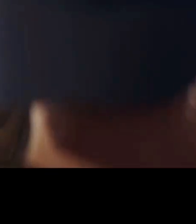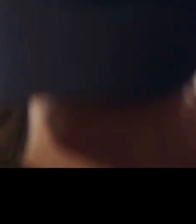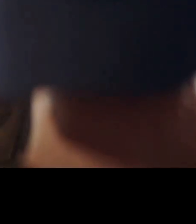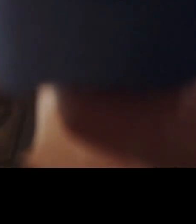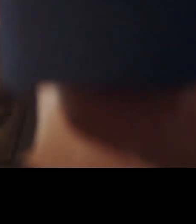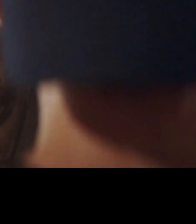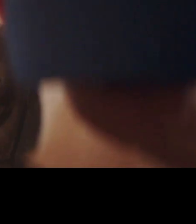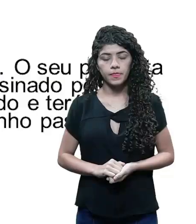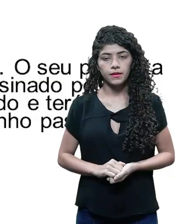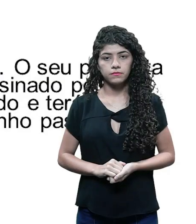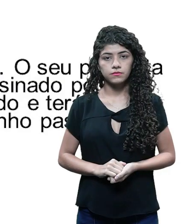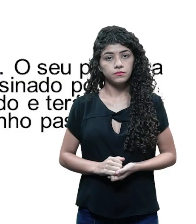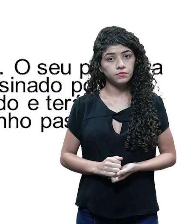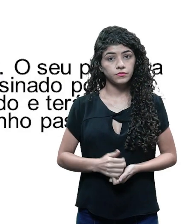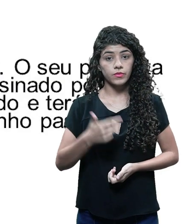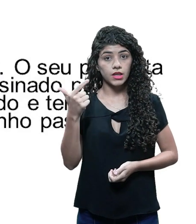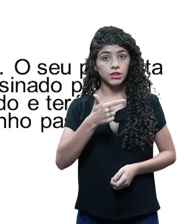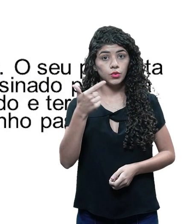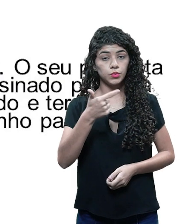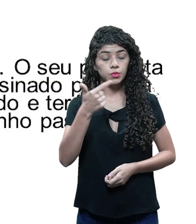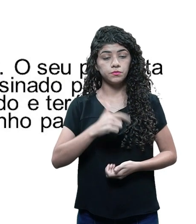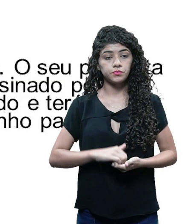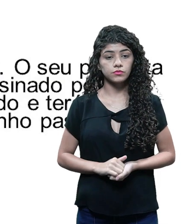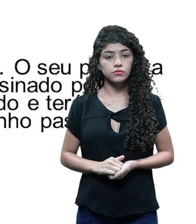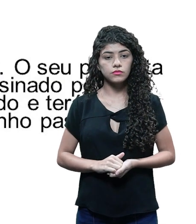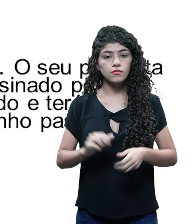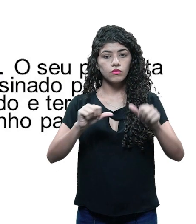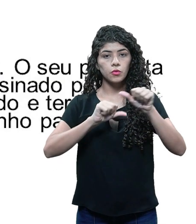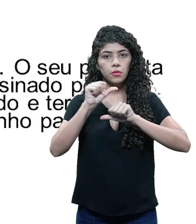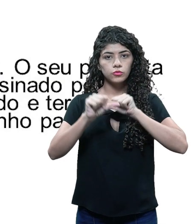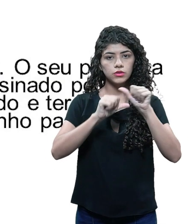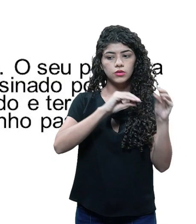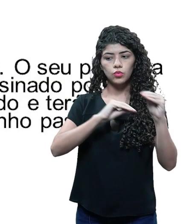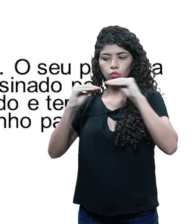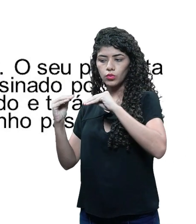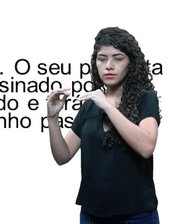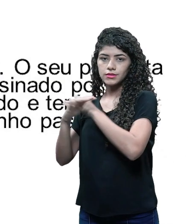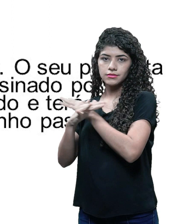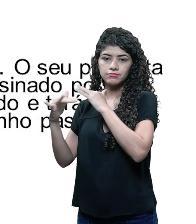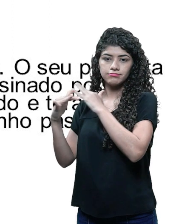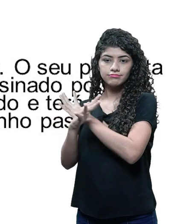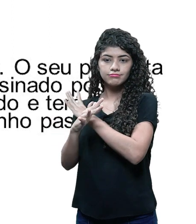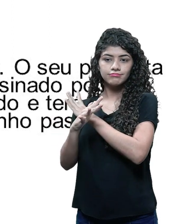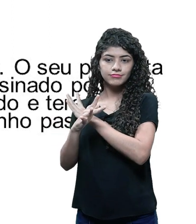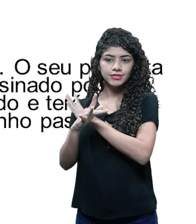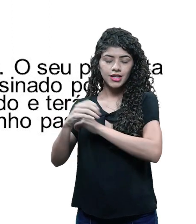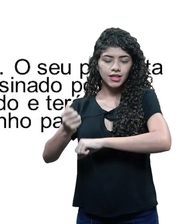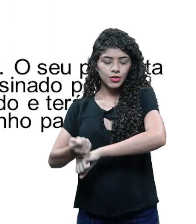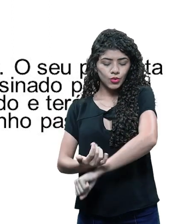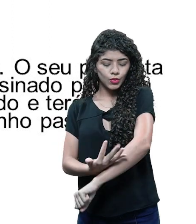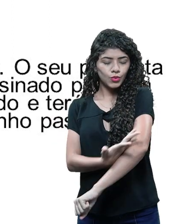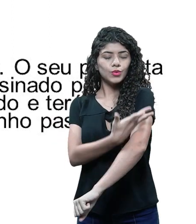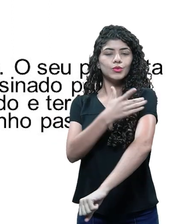Quem está atingindo? Segundo, com a mudança para uma nova cidade, as